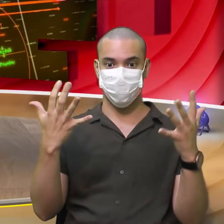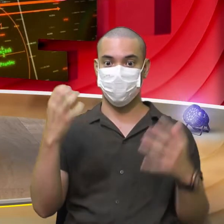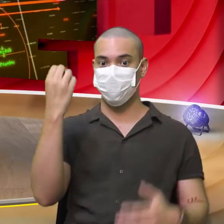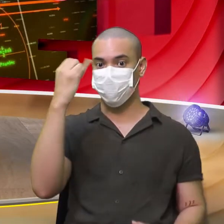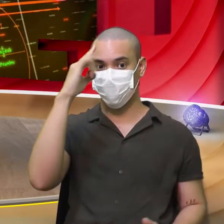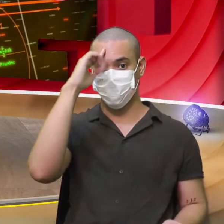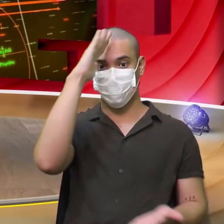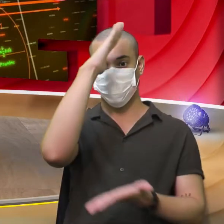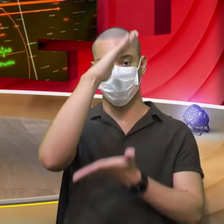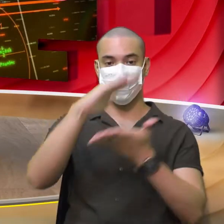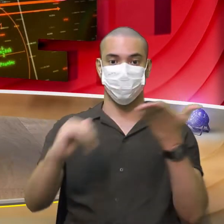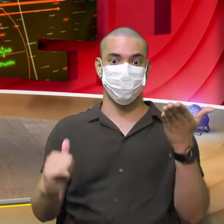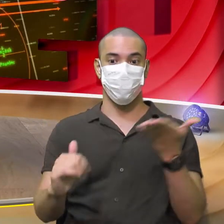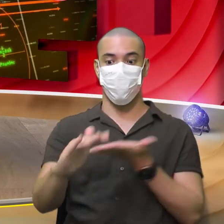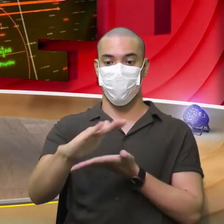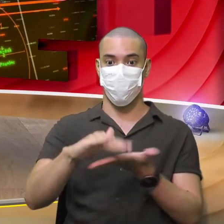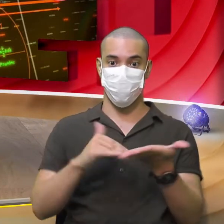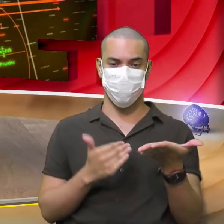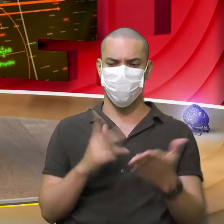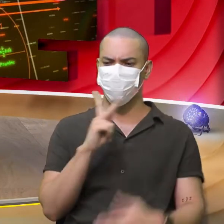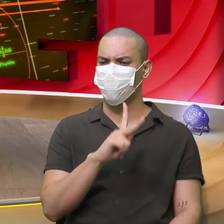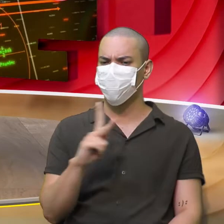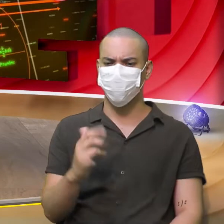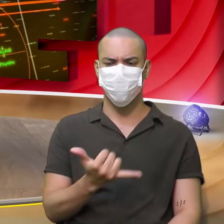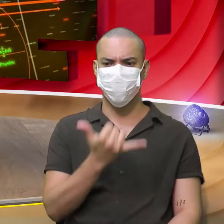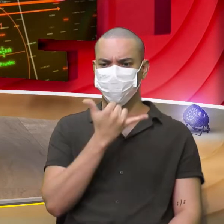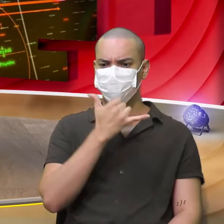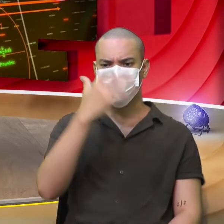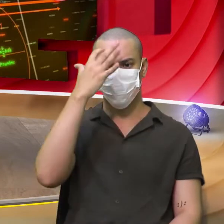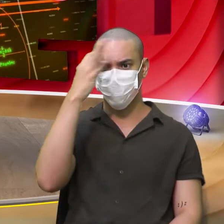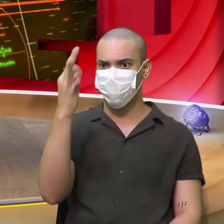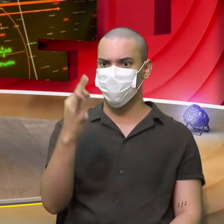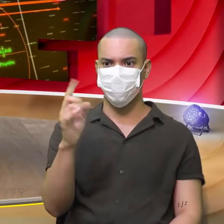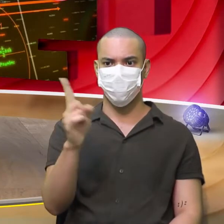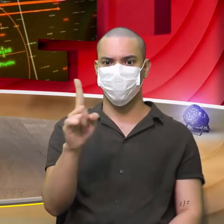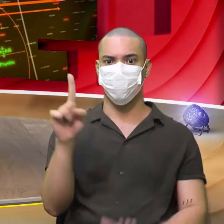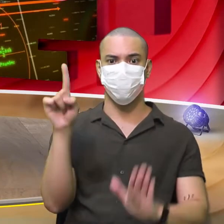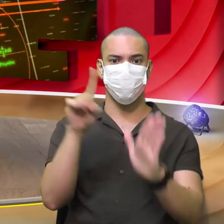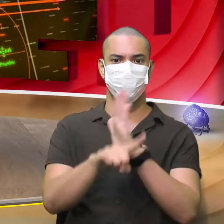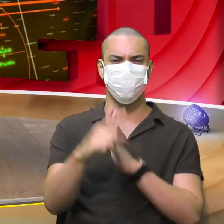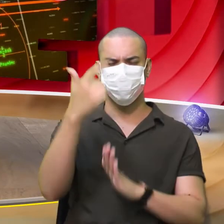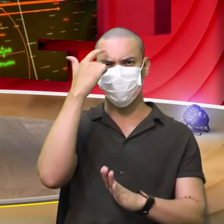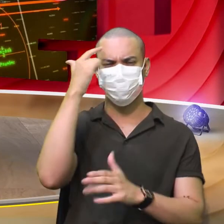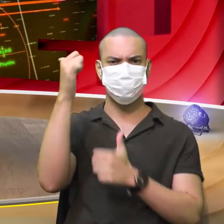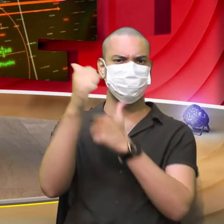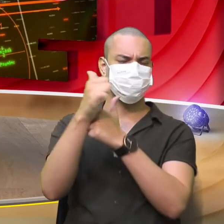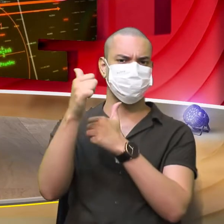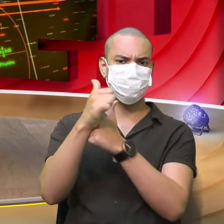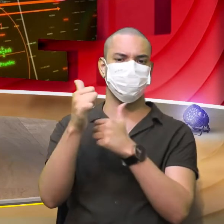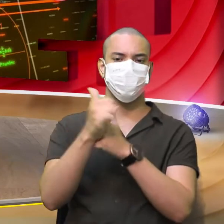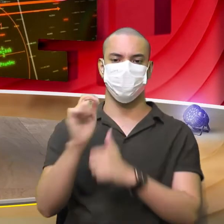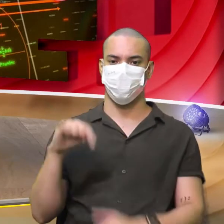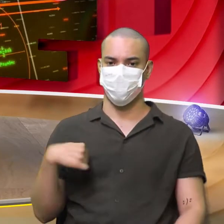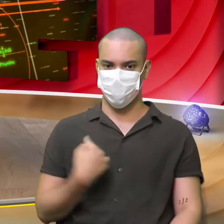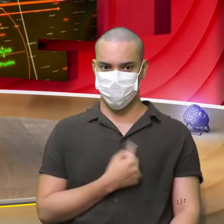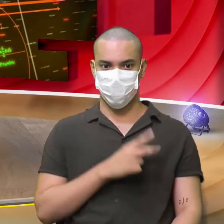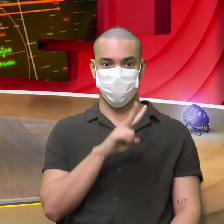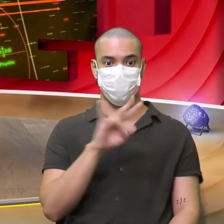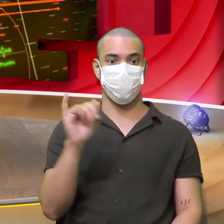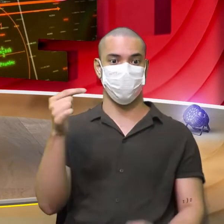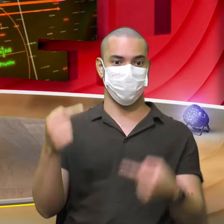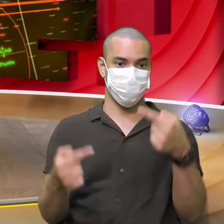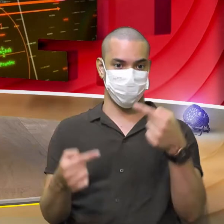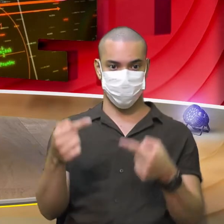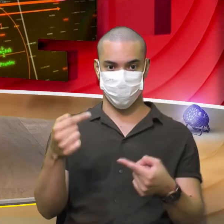Manda lá Professor Não entendi Essa questão aqui Não saiu Não foi E a gente vai discutir a